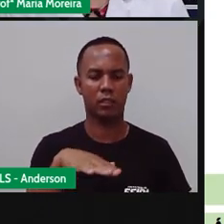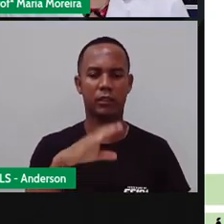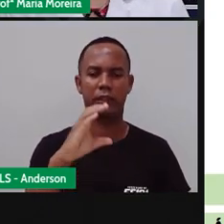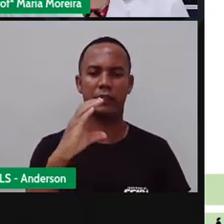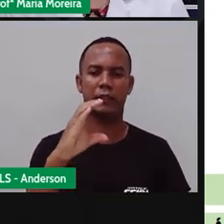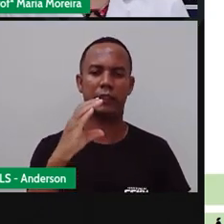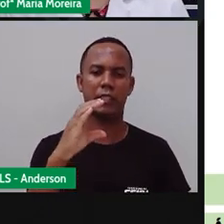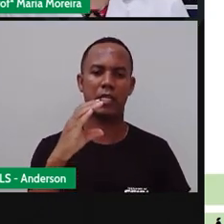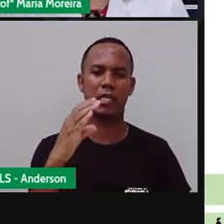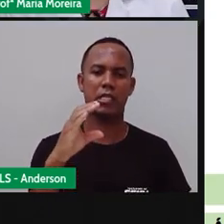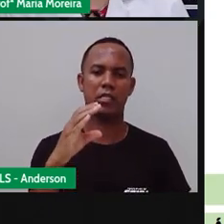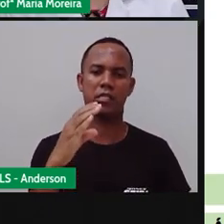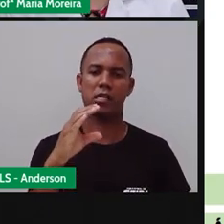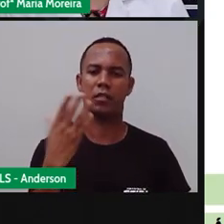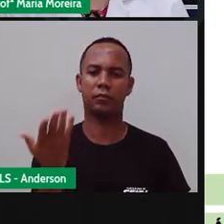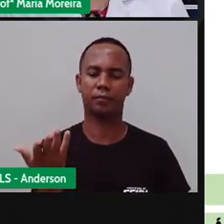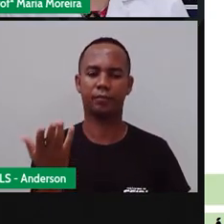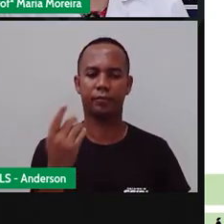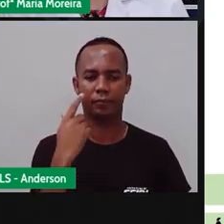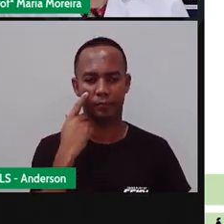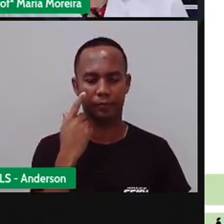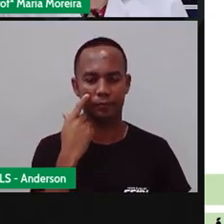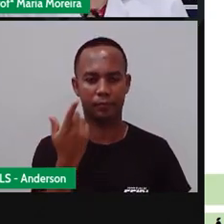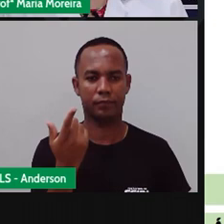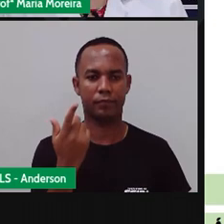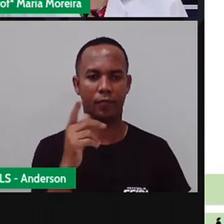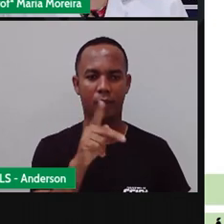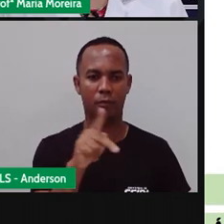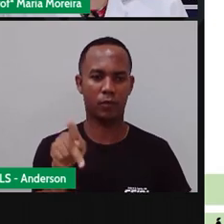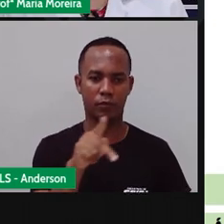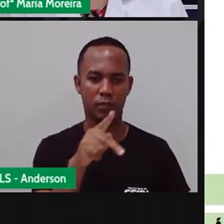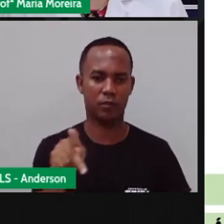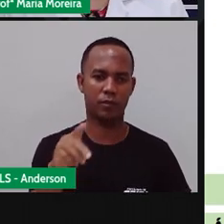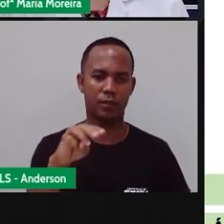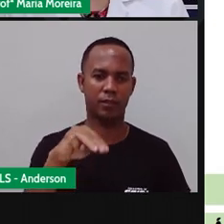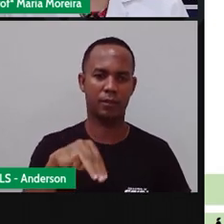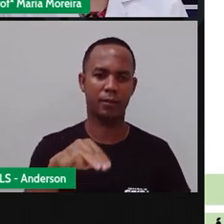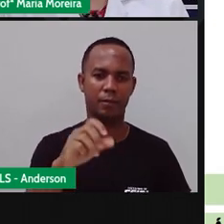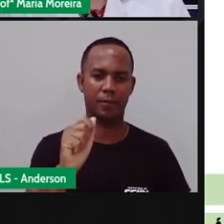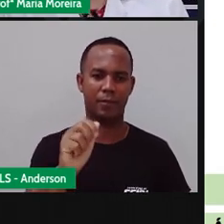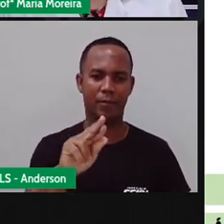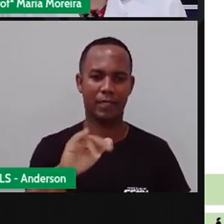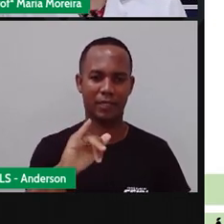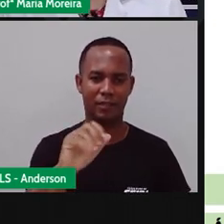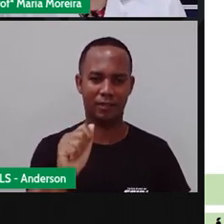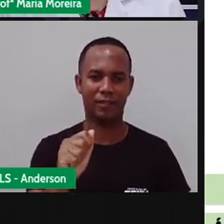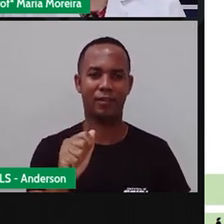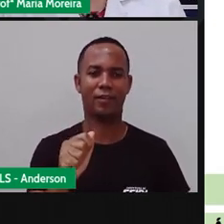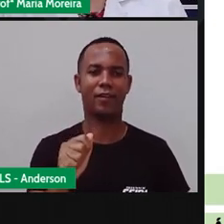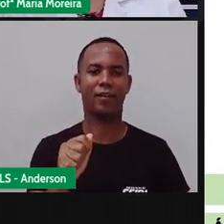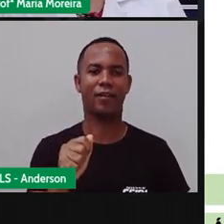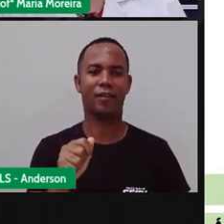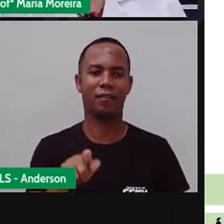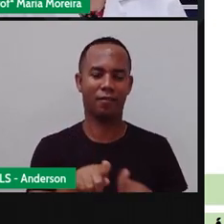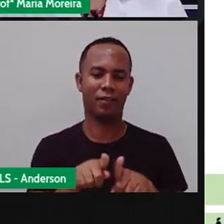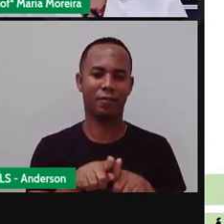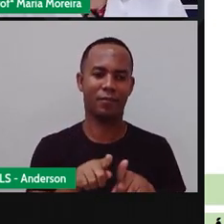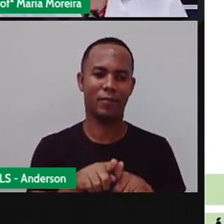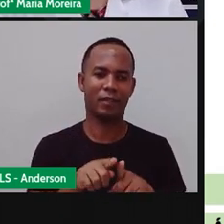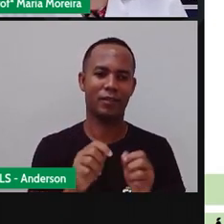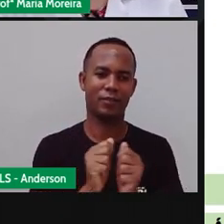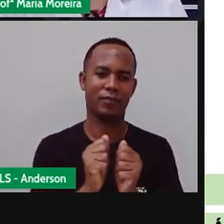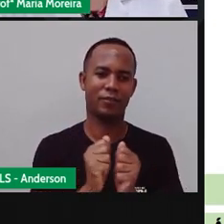ciências humanas. Pró Maria e Anderson aqui com vocês, mais uma vez, terceiro ano.